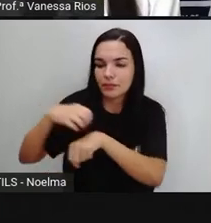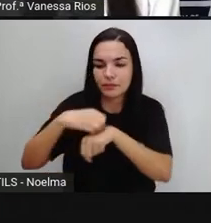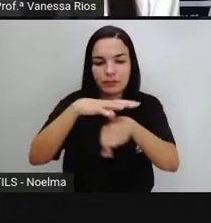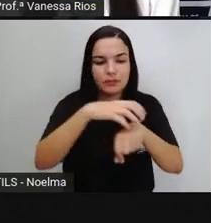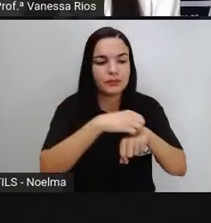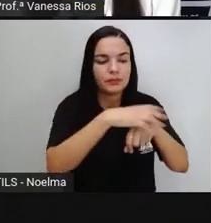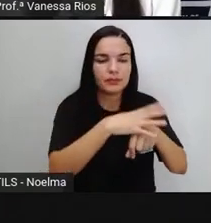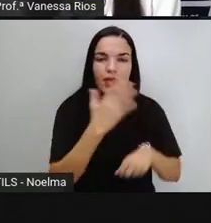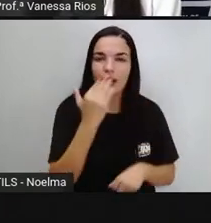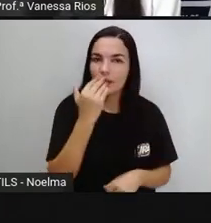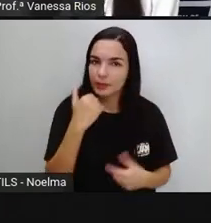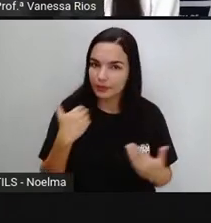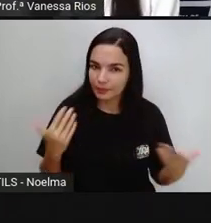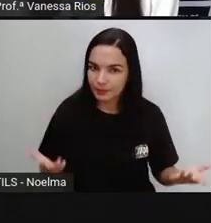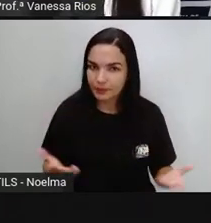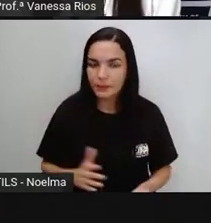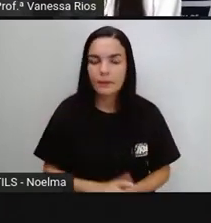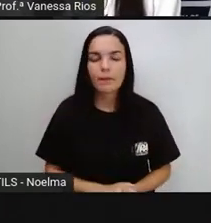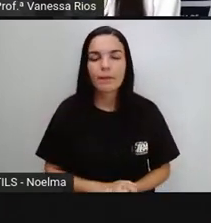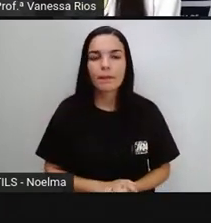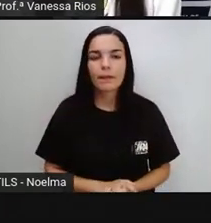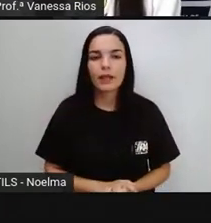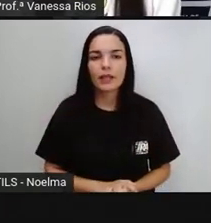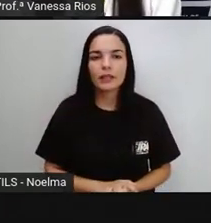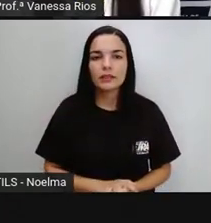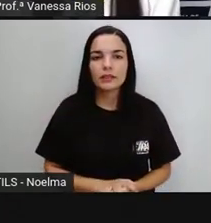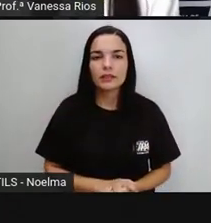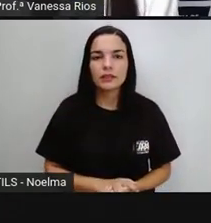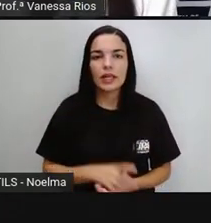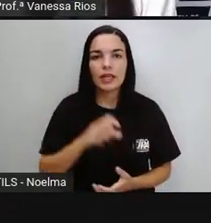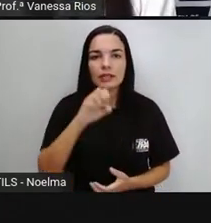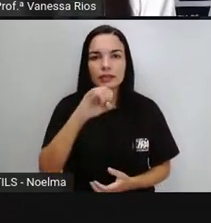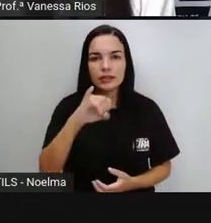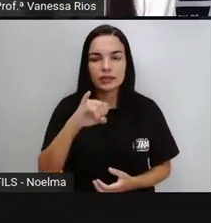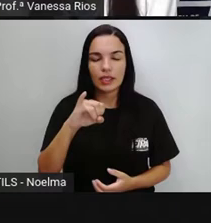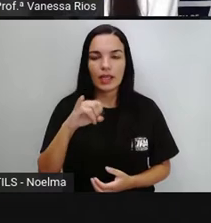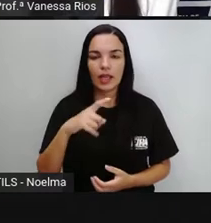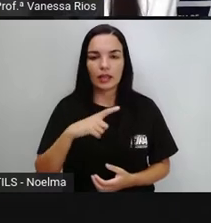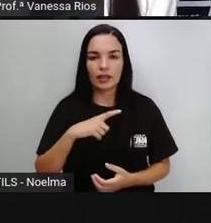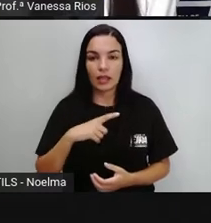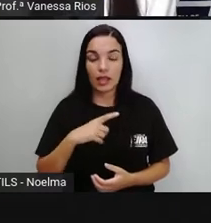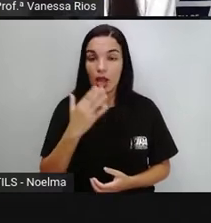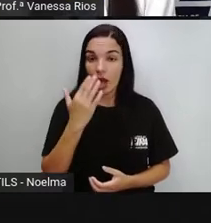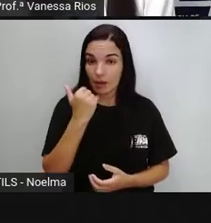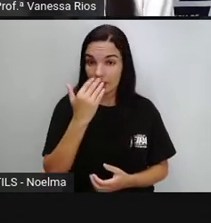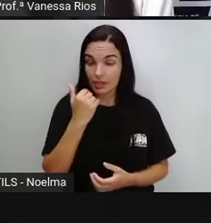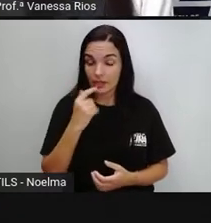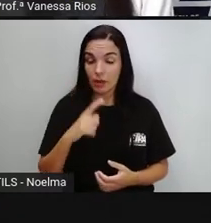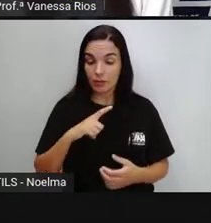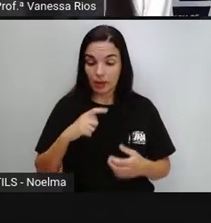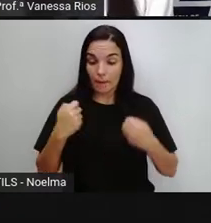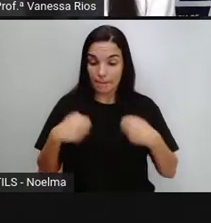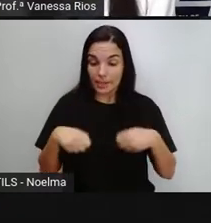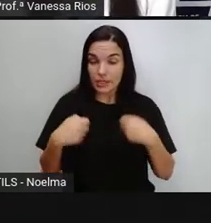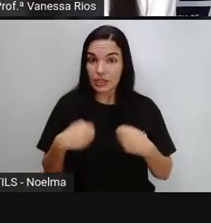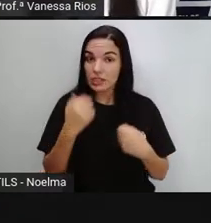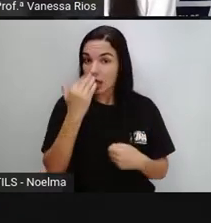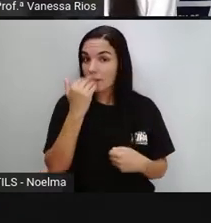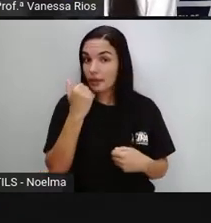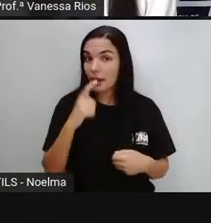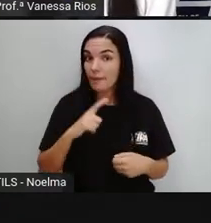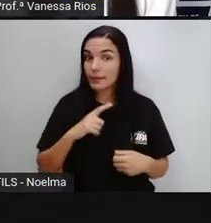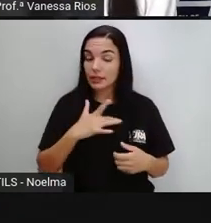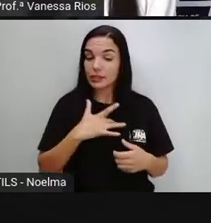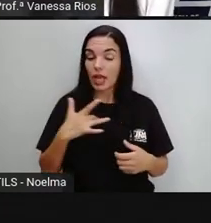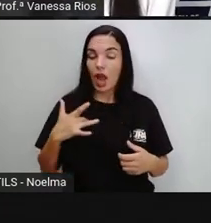pelos alimentos. Algo que é utilizado para promover saúde, porque o nosso corpo precisa, não é, dos alimentos